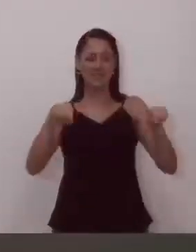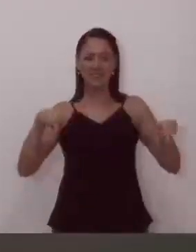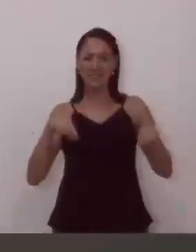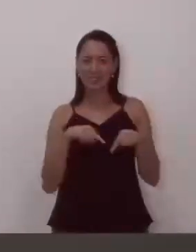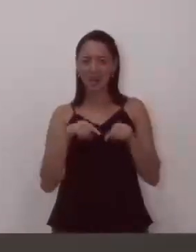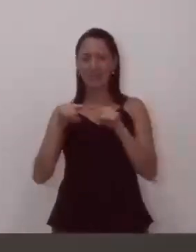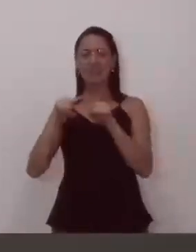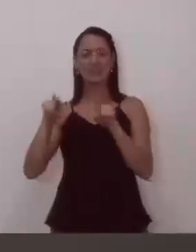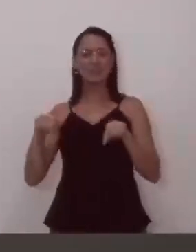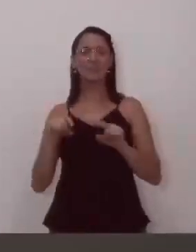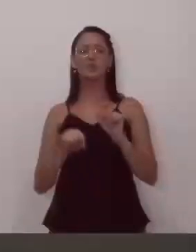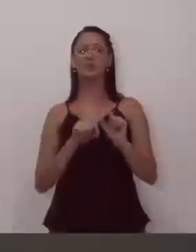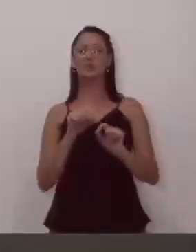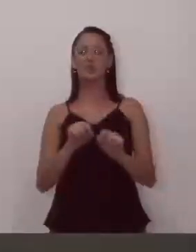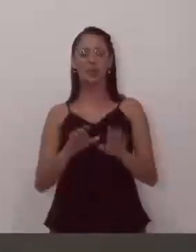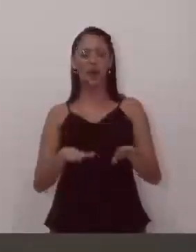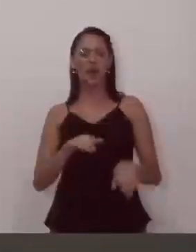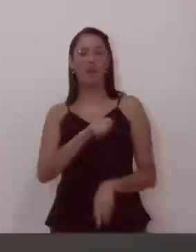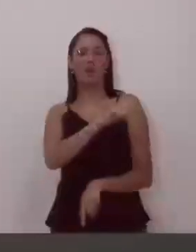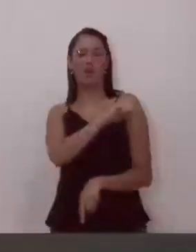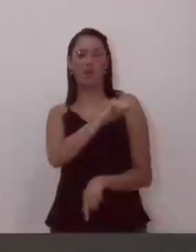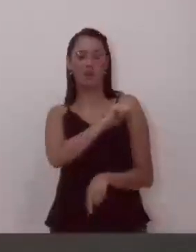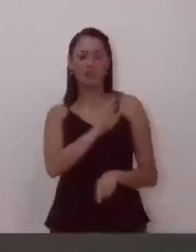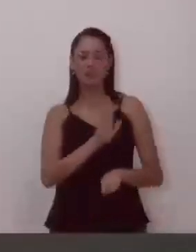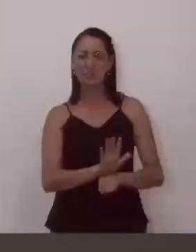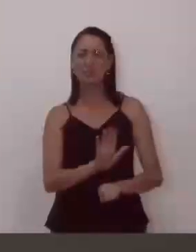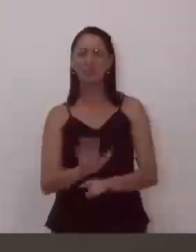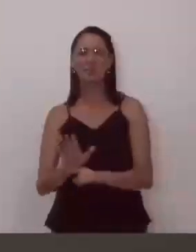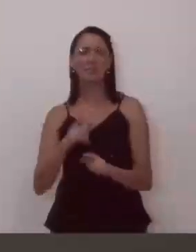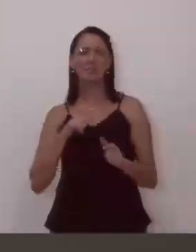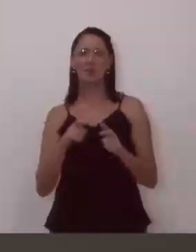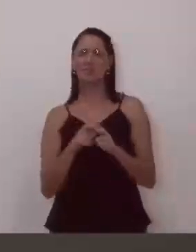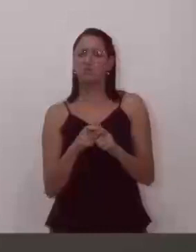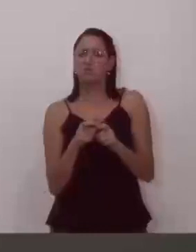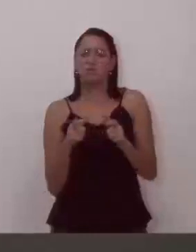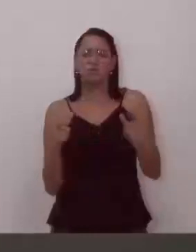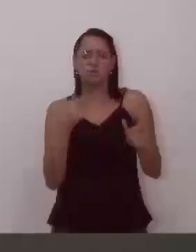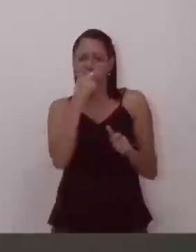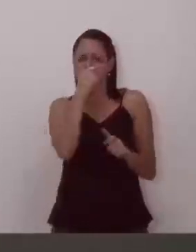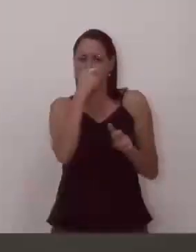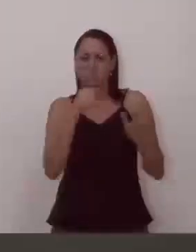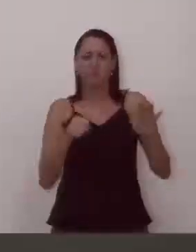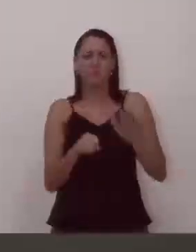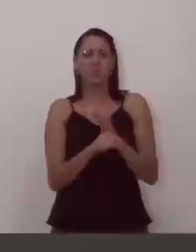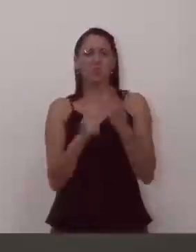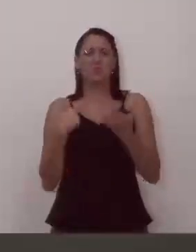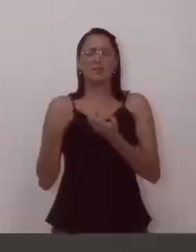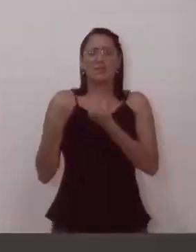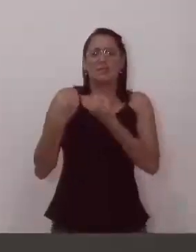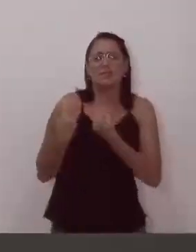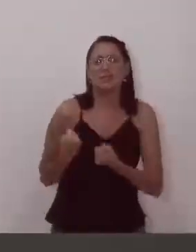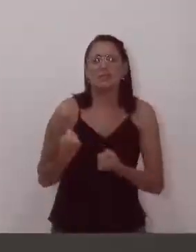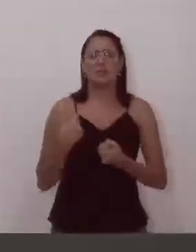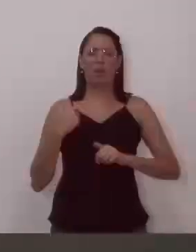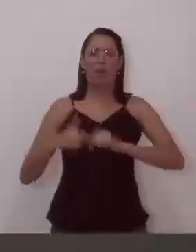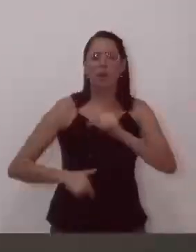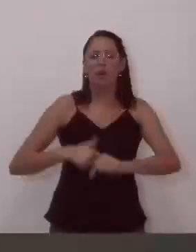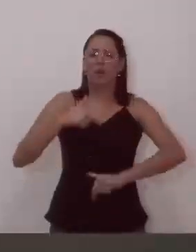as auxiliares de educação infantil ou professoras estão sobrecarregadas.